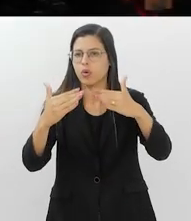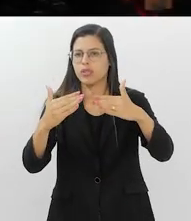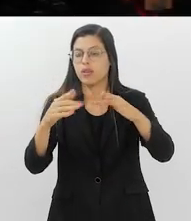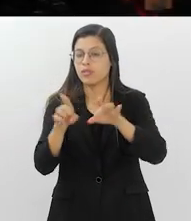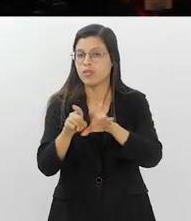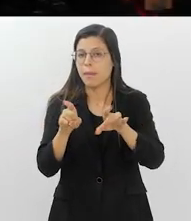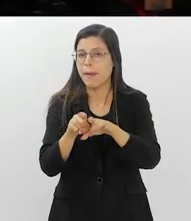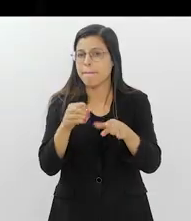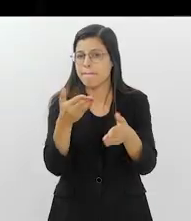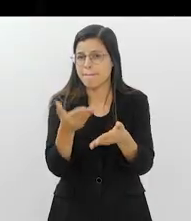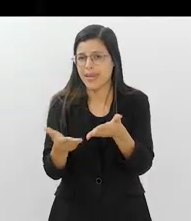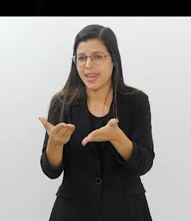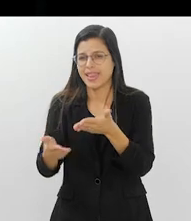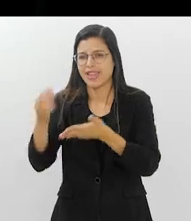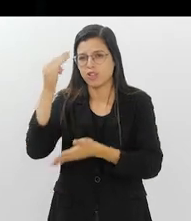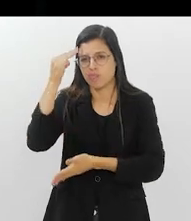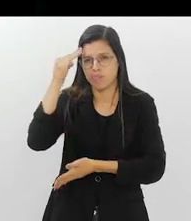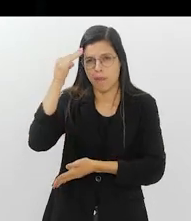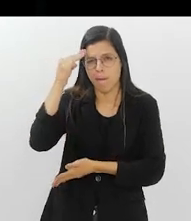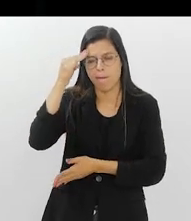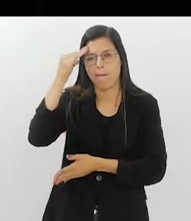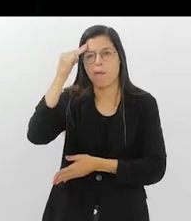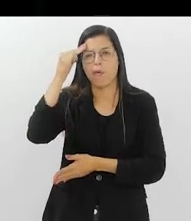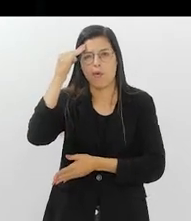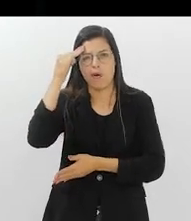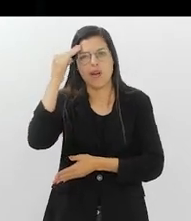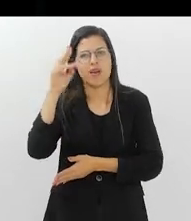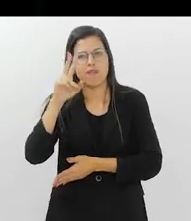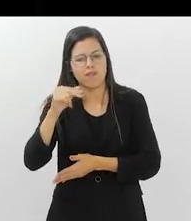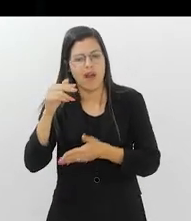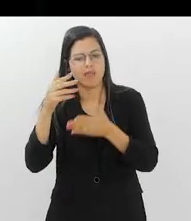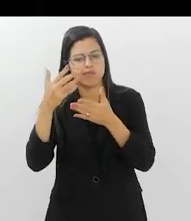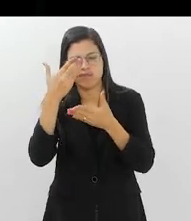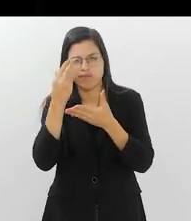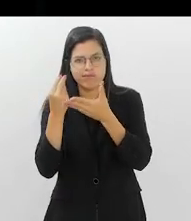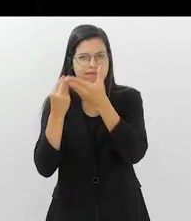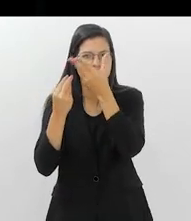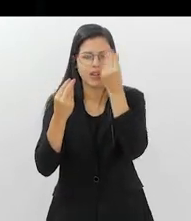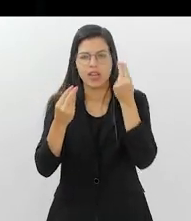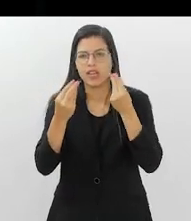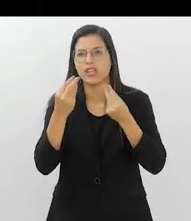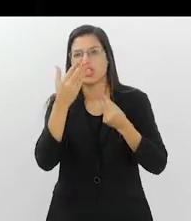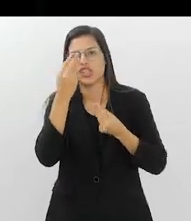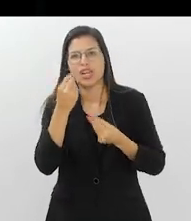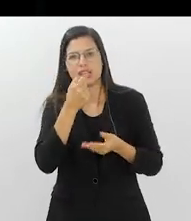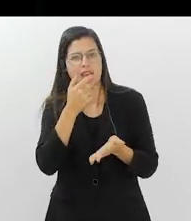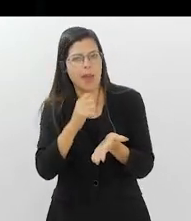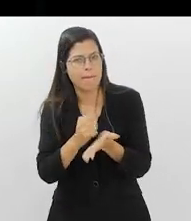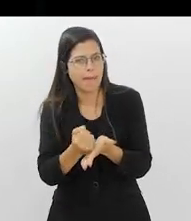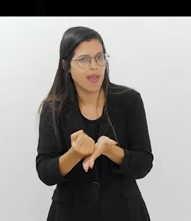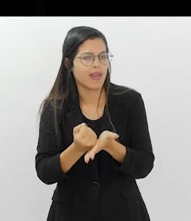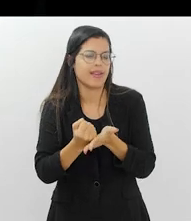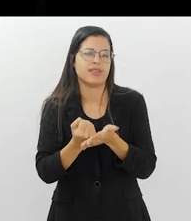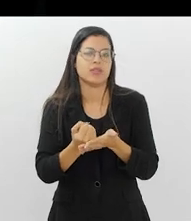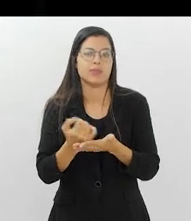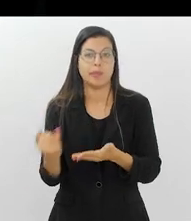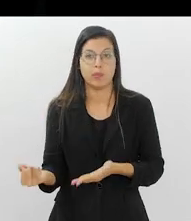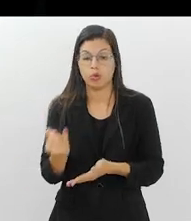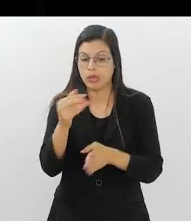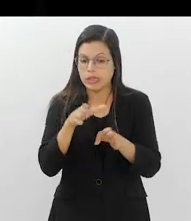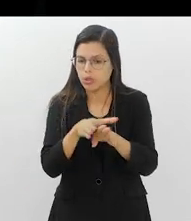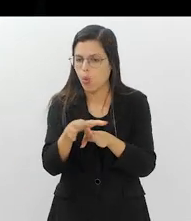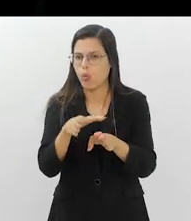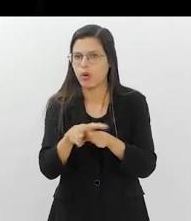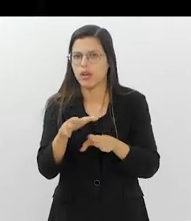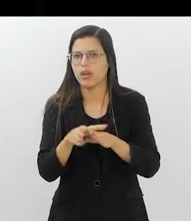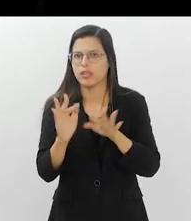déficit de memória, déficit cognitivos e também acabam o idoso esquecendo, esquece de tomar o medicamento, então é importante a gente estar